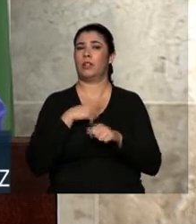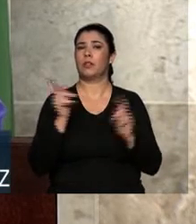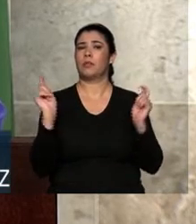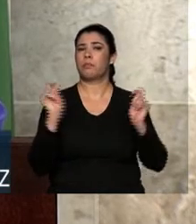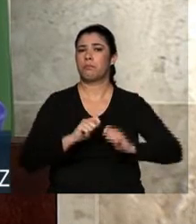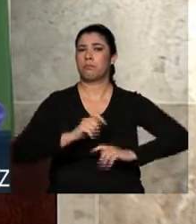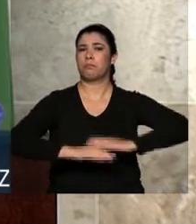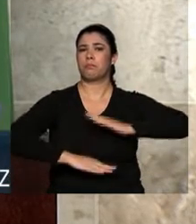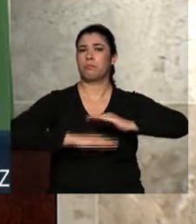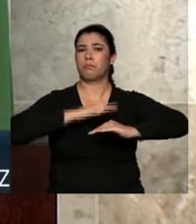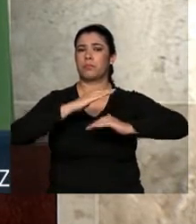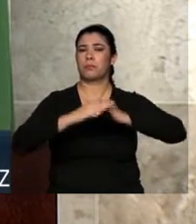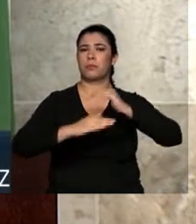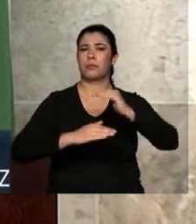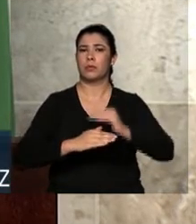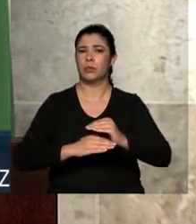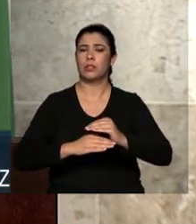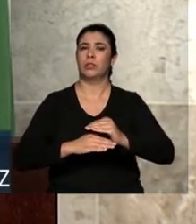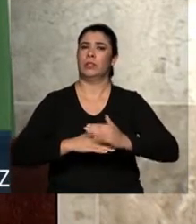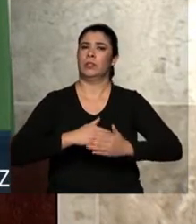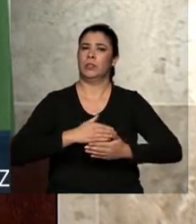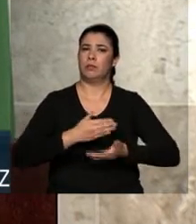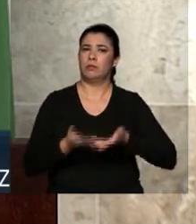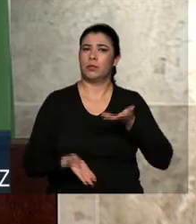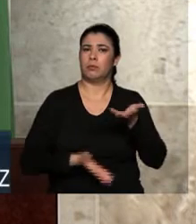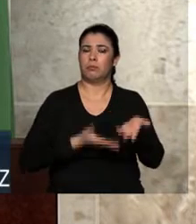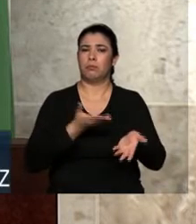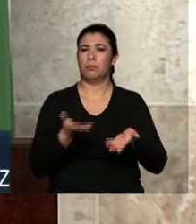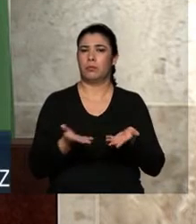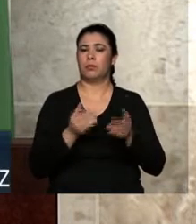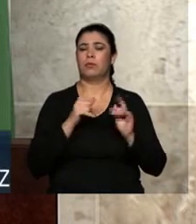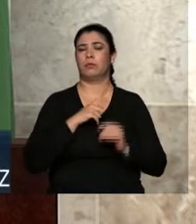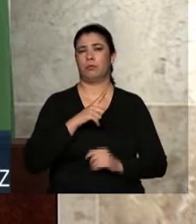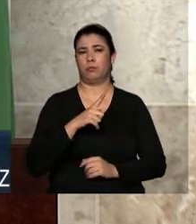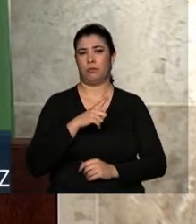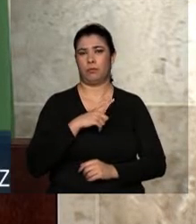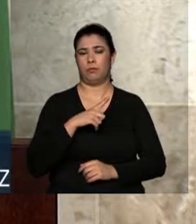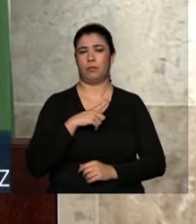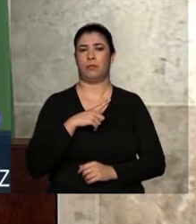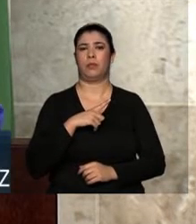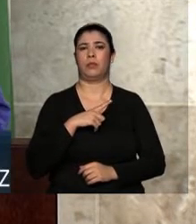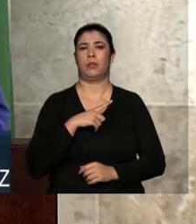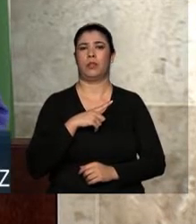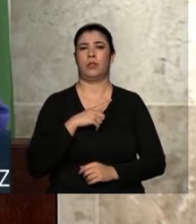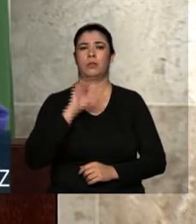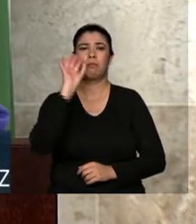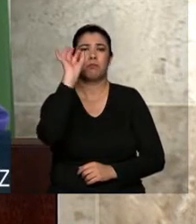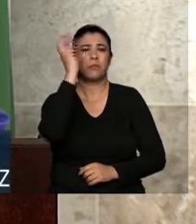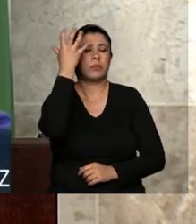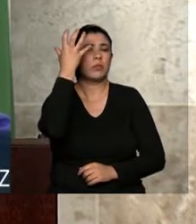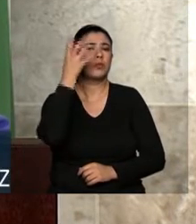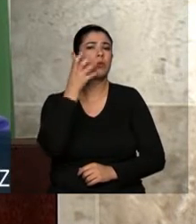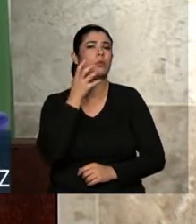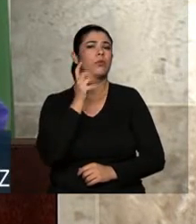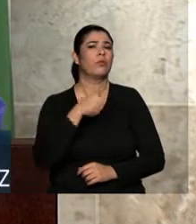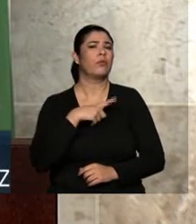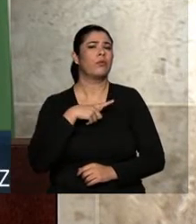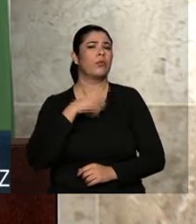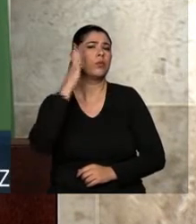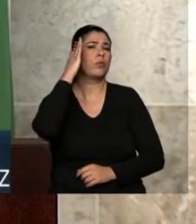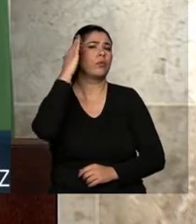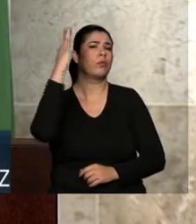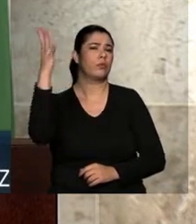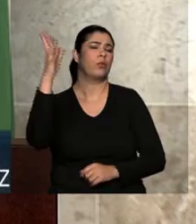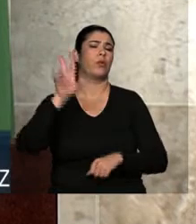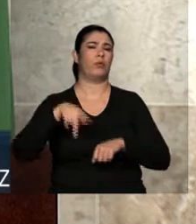avançar a passos largos, faz com que nós tenhamos resolvido um dos grandes sonhos